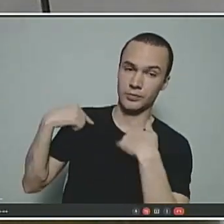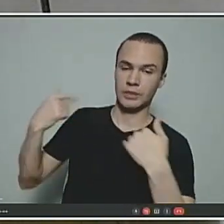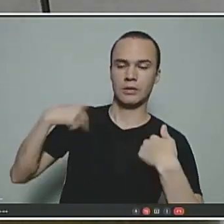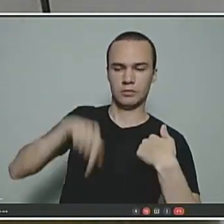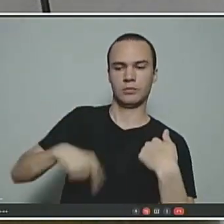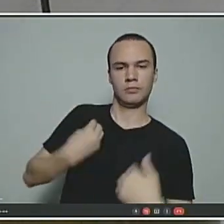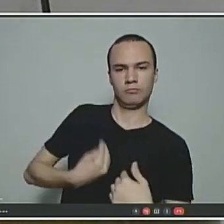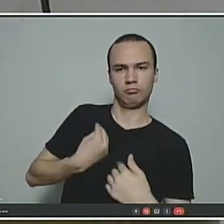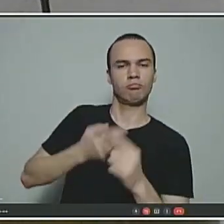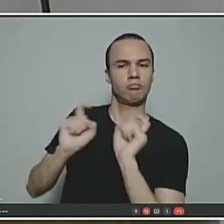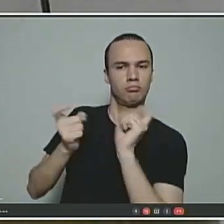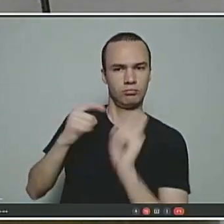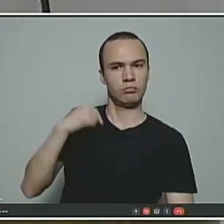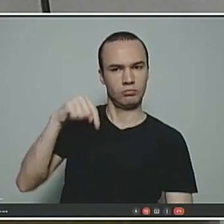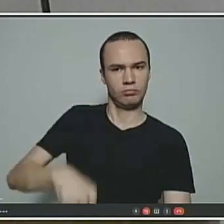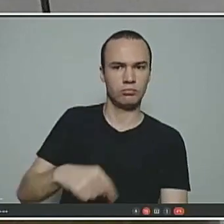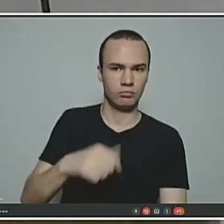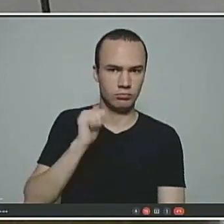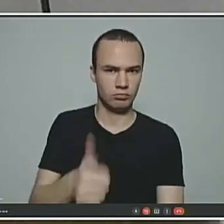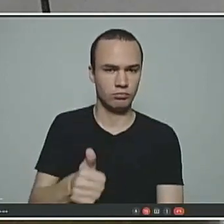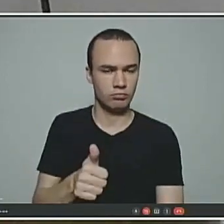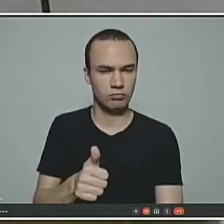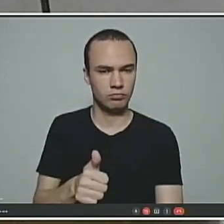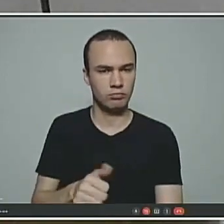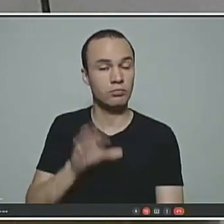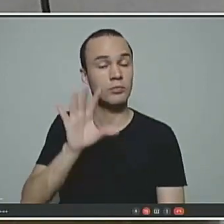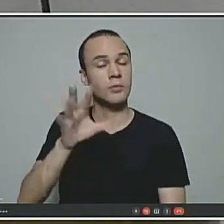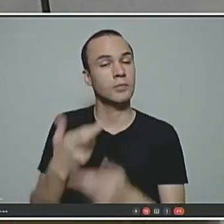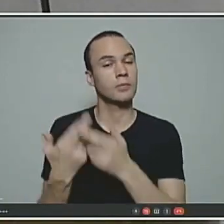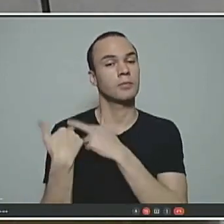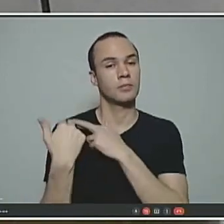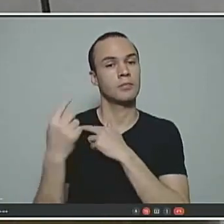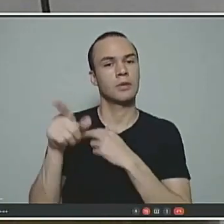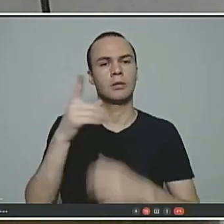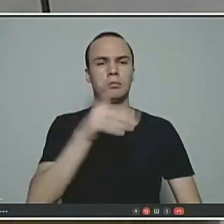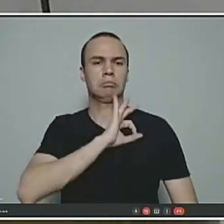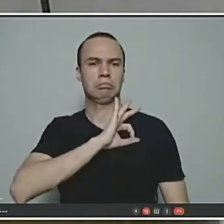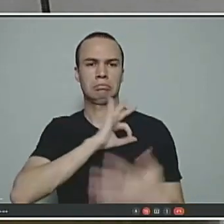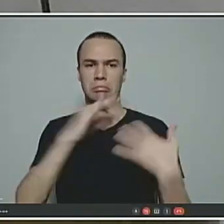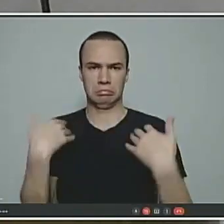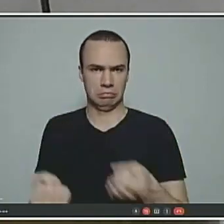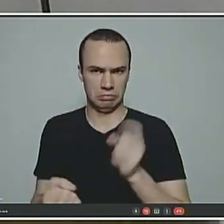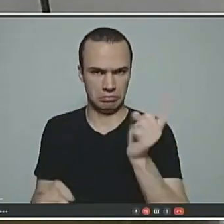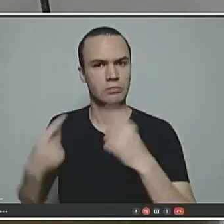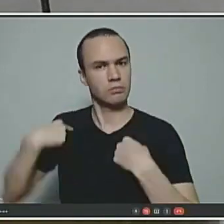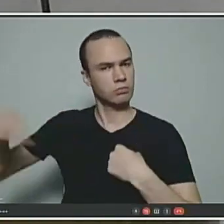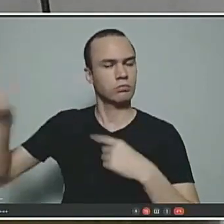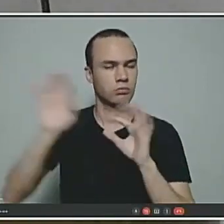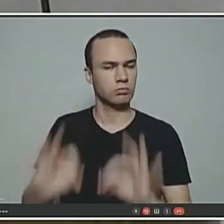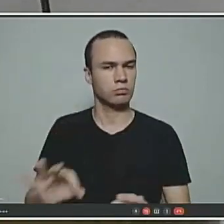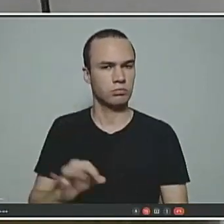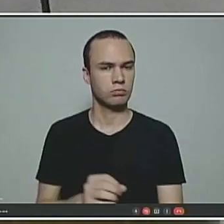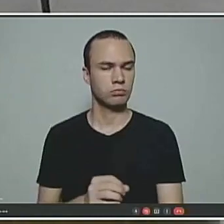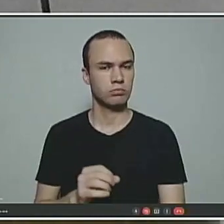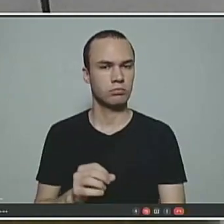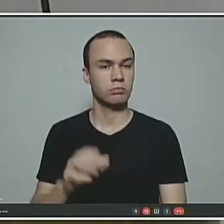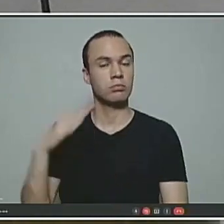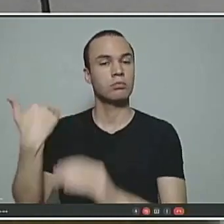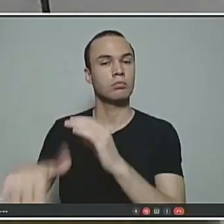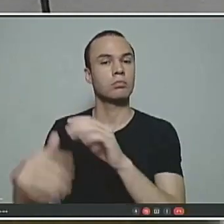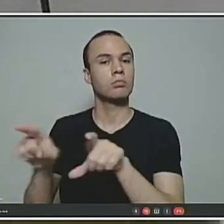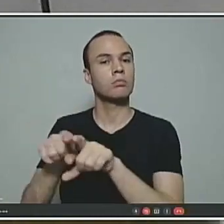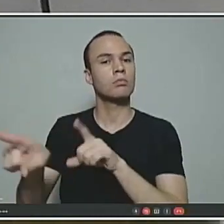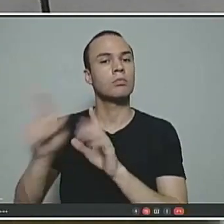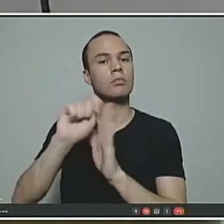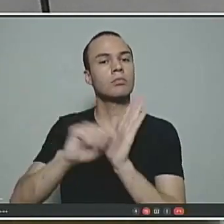participaria da reunião. Sob pena de responsabilidade de chamar a polícia se não deixasse eu participar. E encaminhei o ofício alencando o